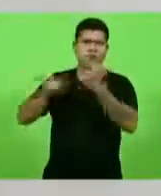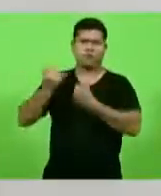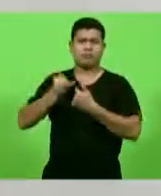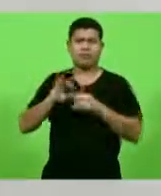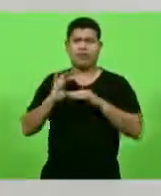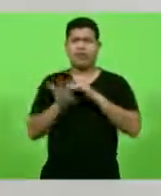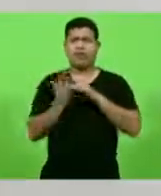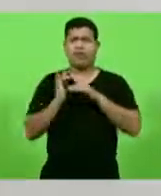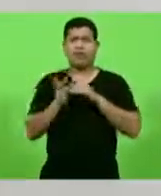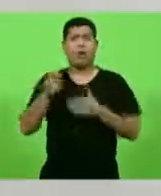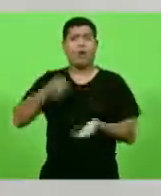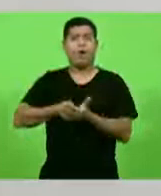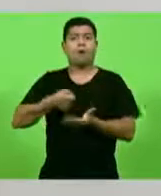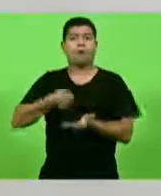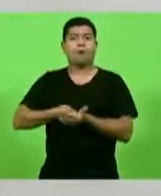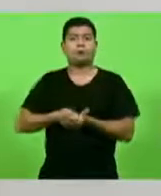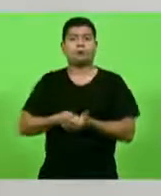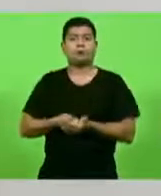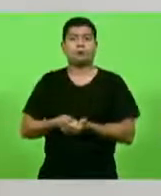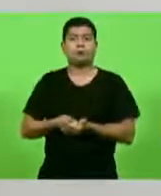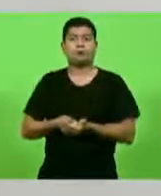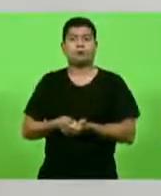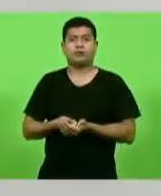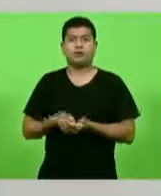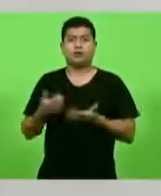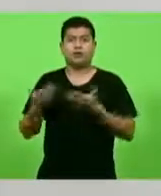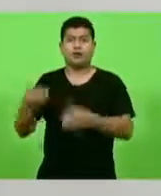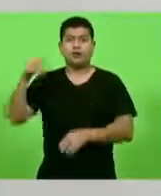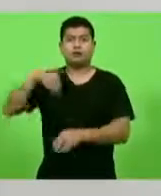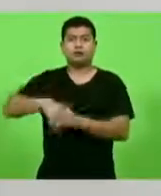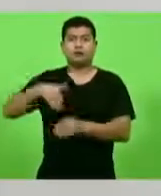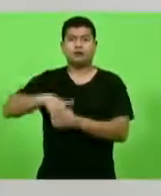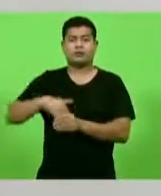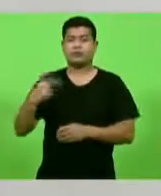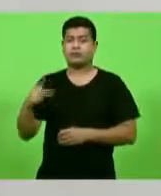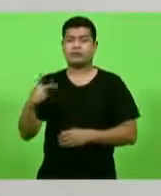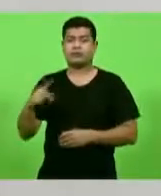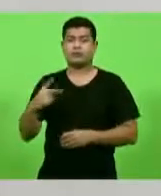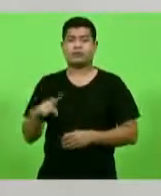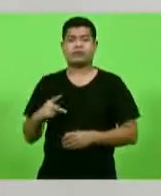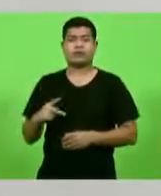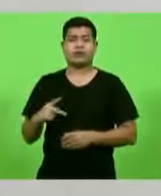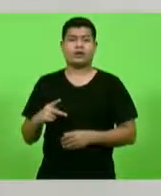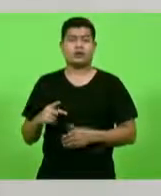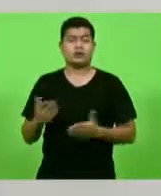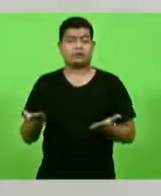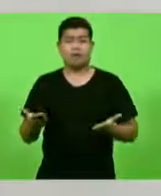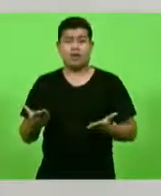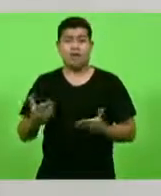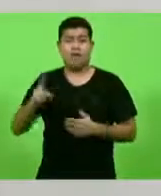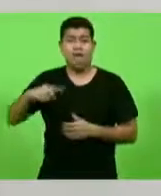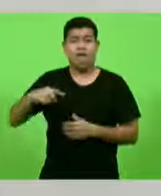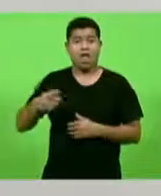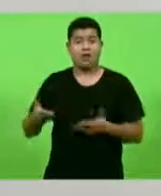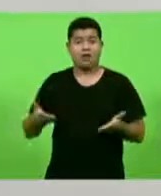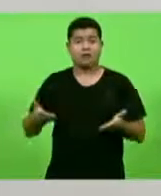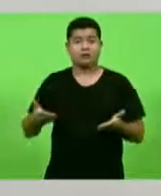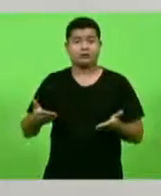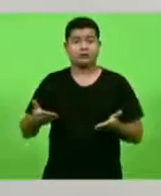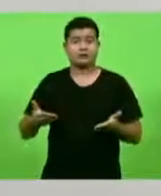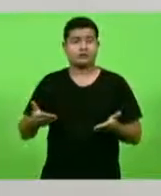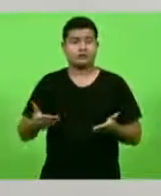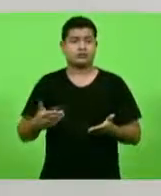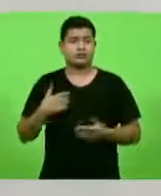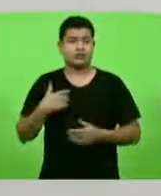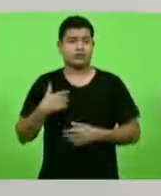sociais dele, cobrando a votação dele na questão do tribunal. Mas é lógico, bastava